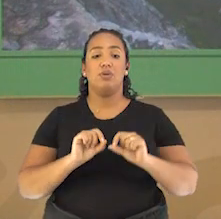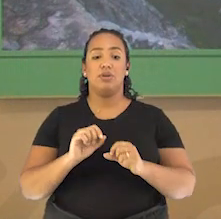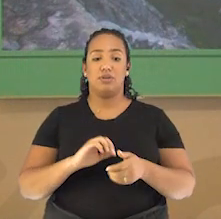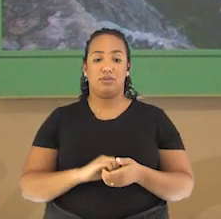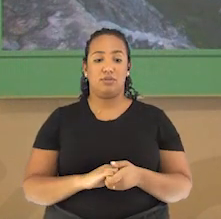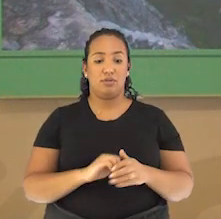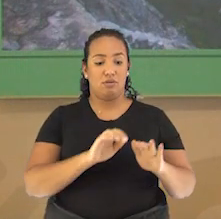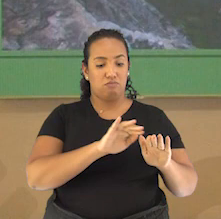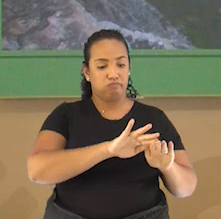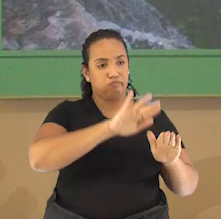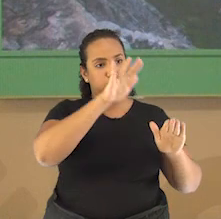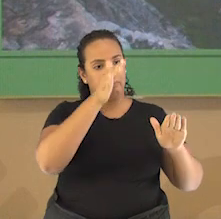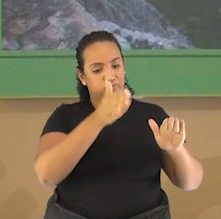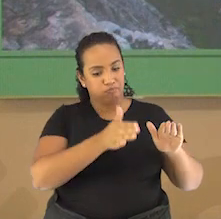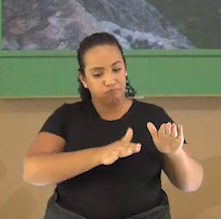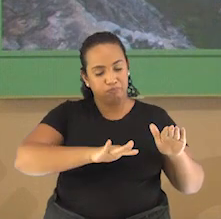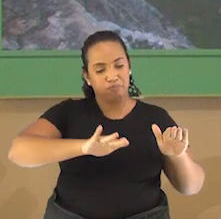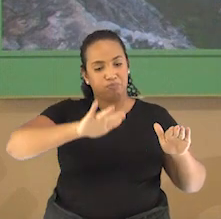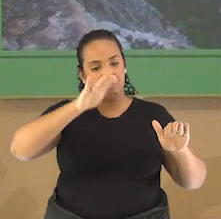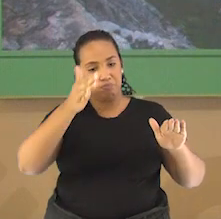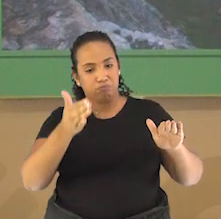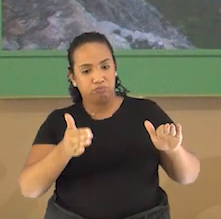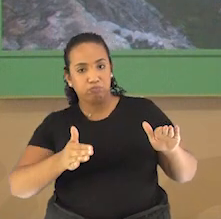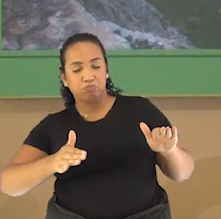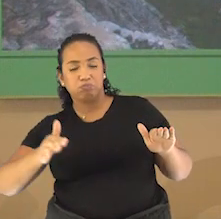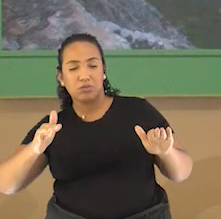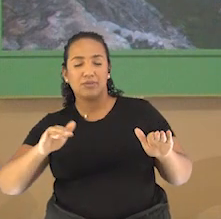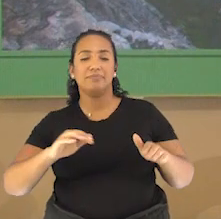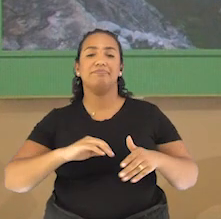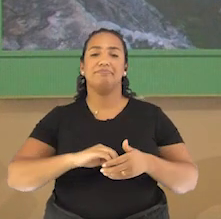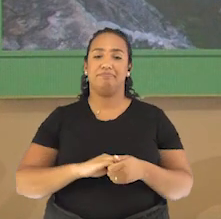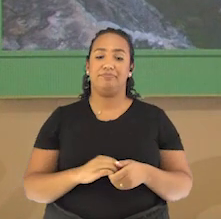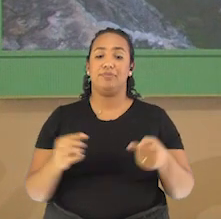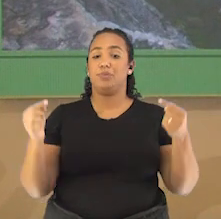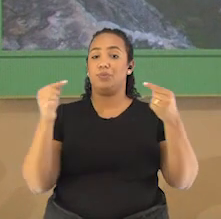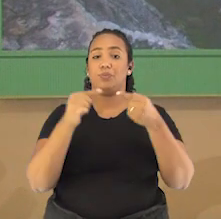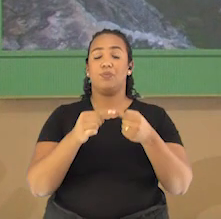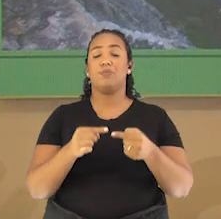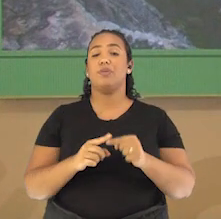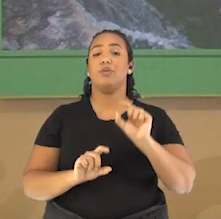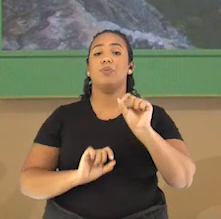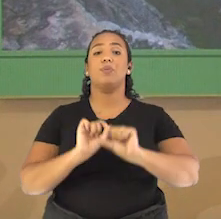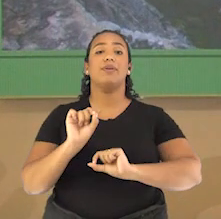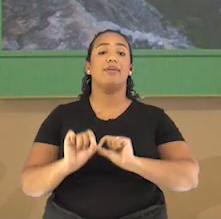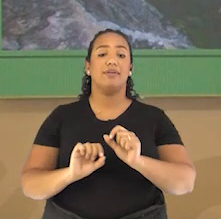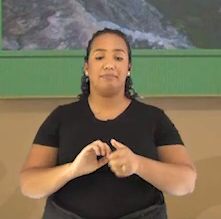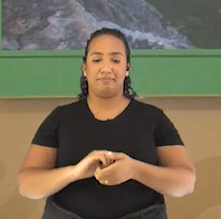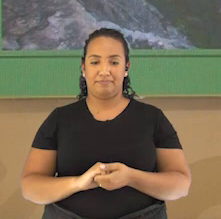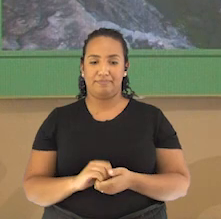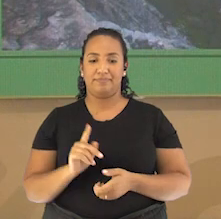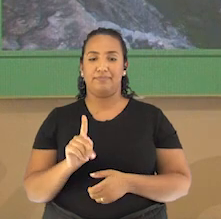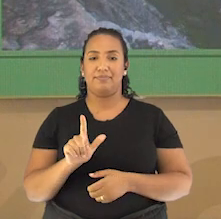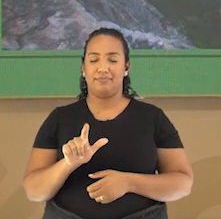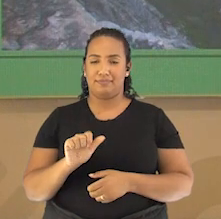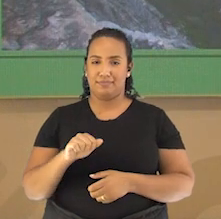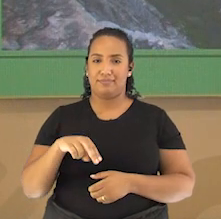elevações e ondulações. Perceberam? Assim é possível ligarmos ao relevo de